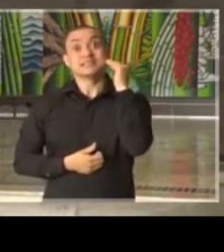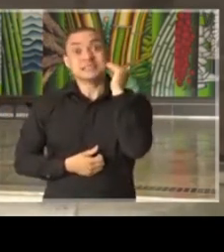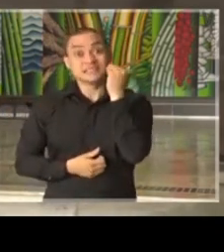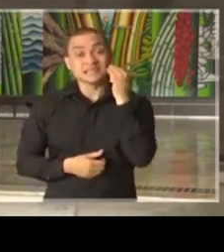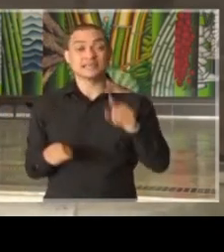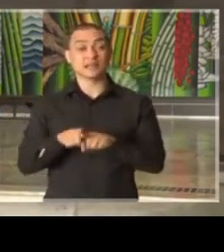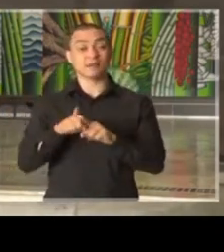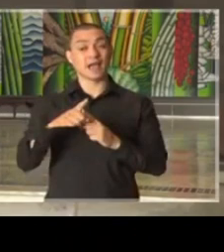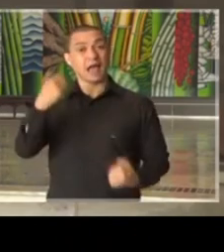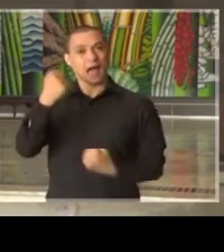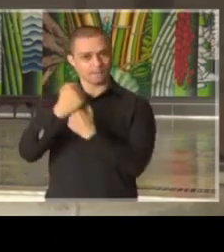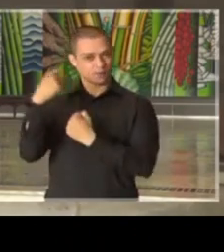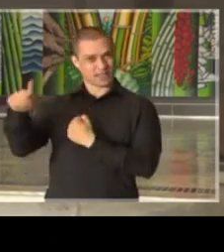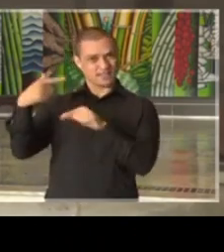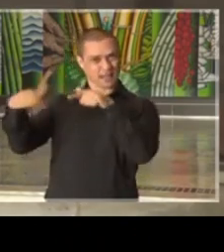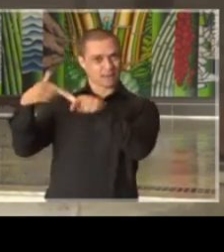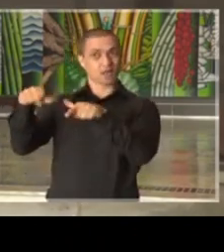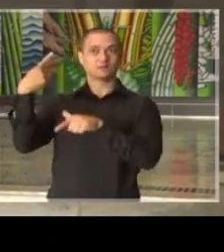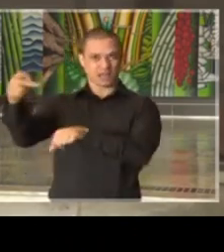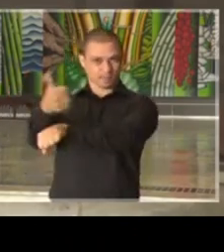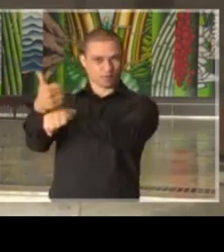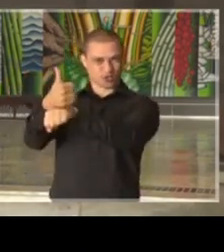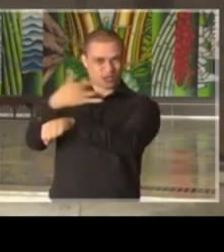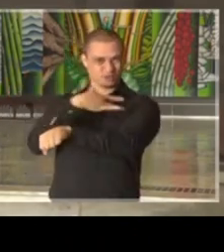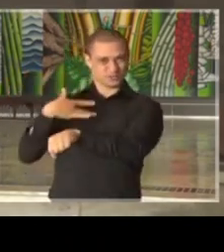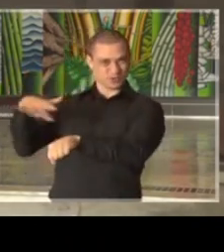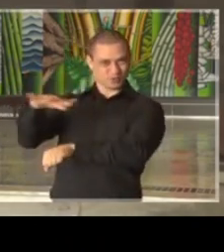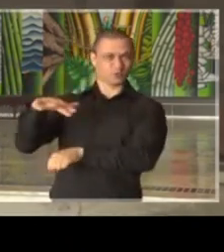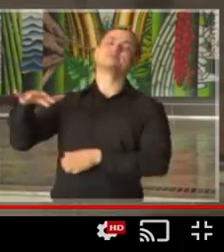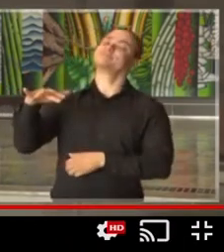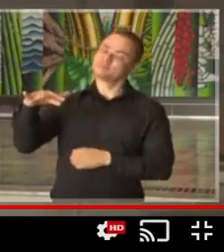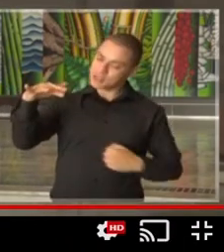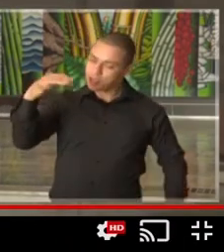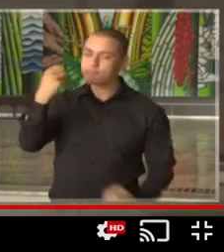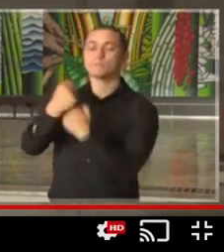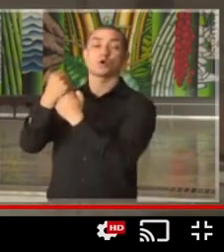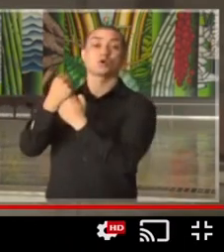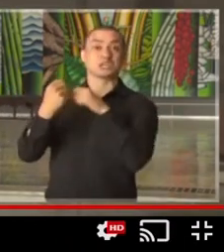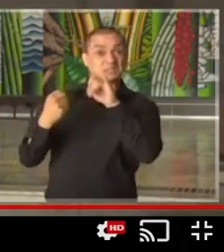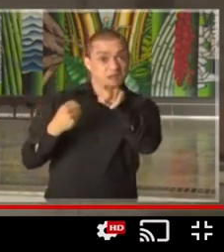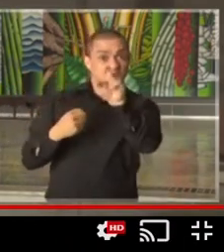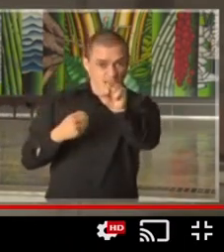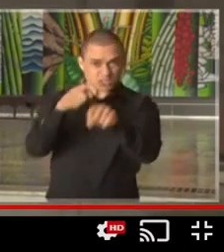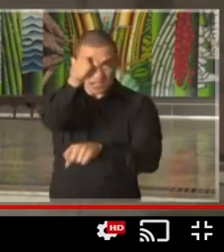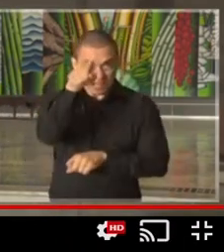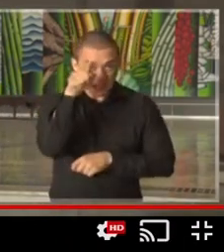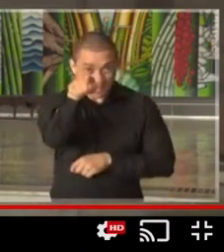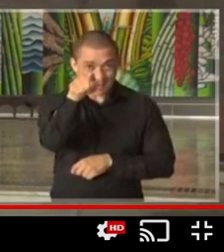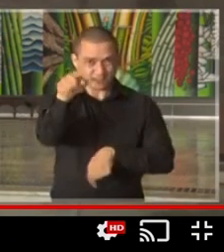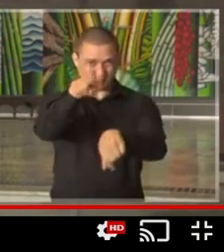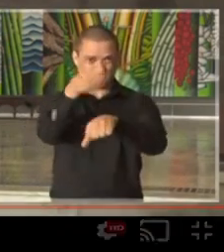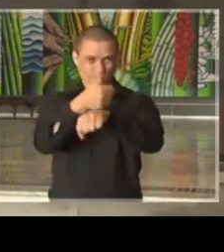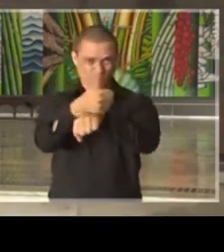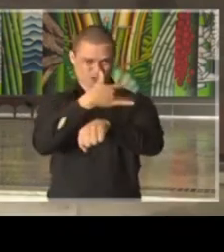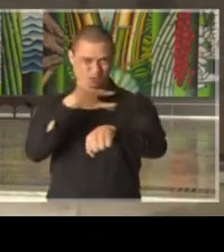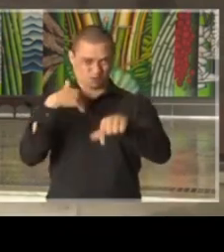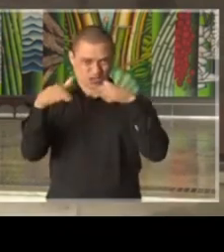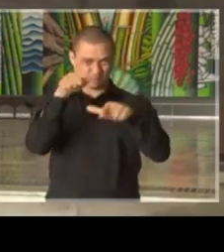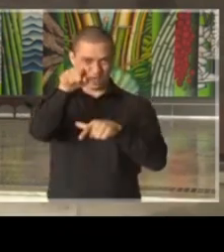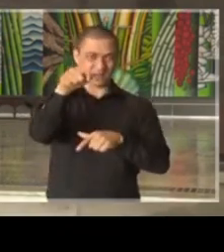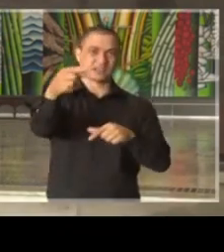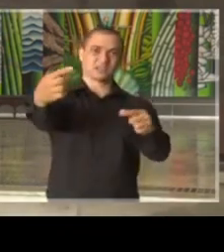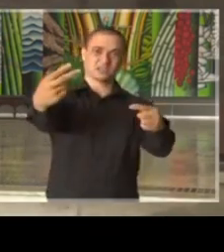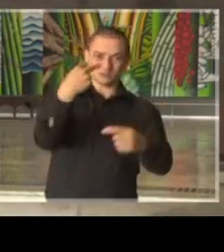e apoiem o trabalho desses profissionais. E, se pudermos, daqui, você que é profissional de saúde e está nos assistindo, nos